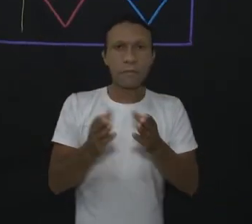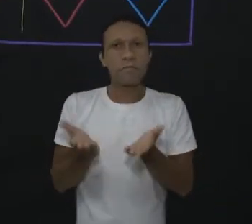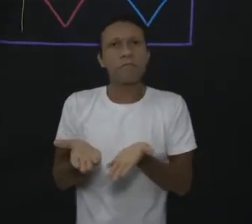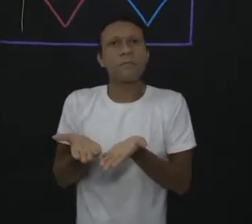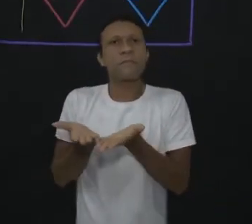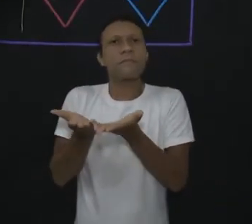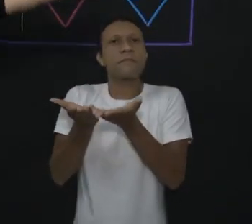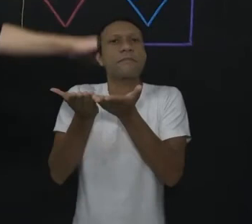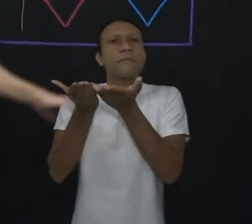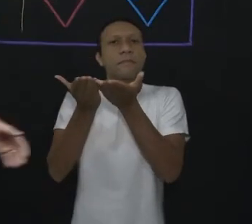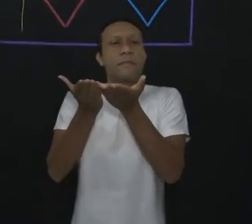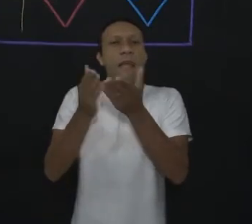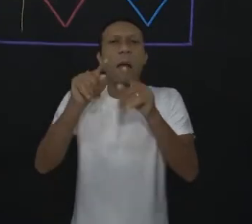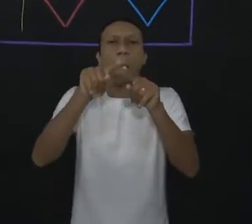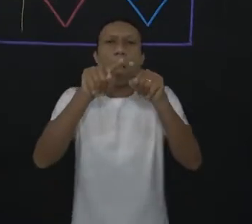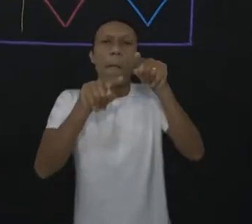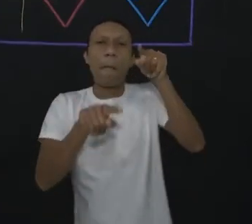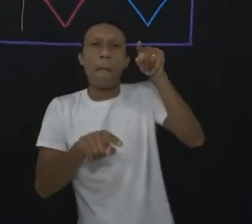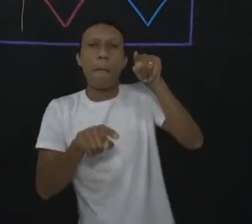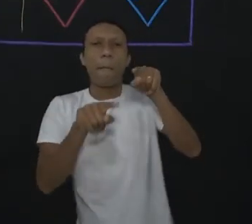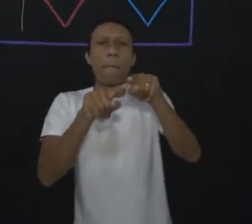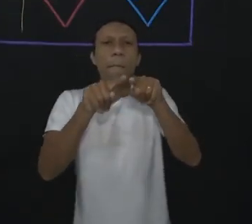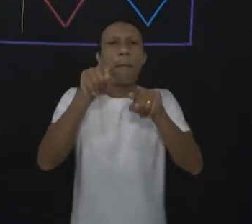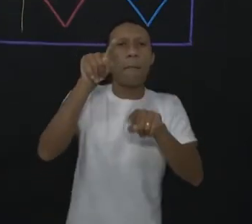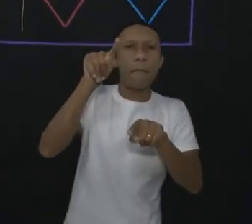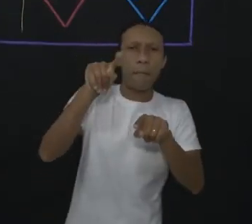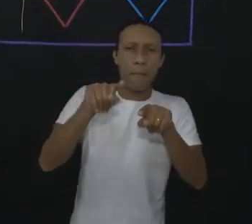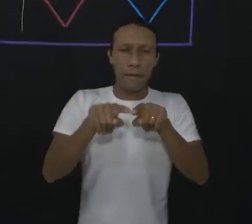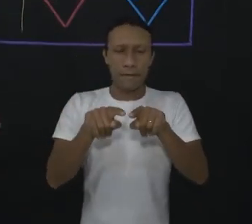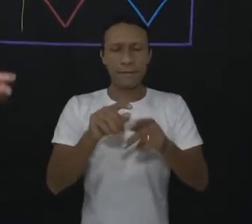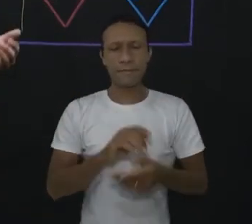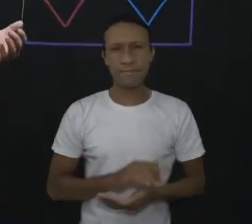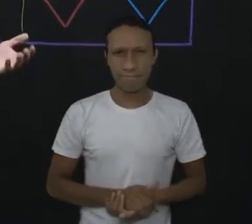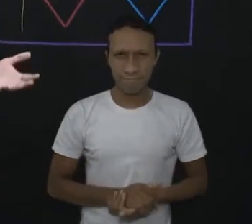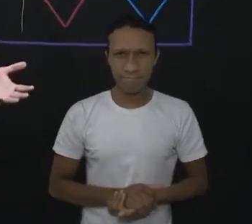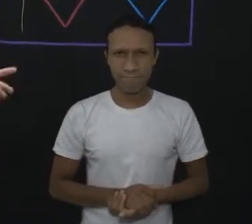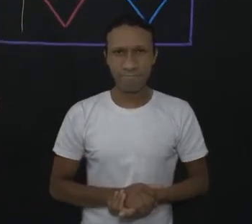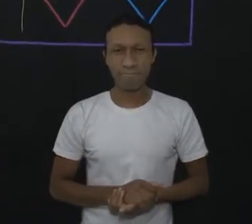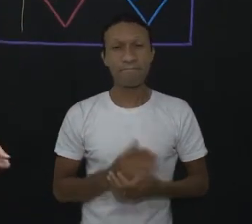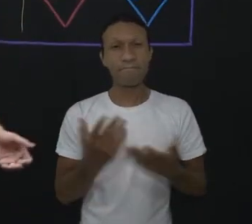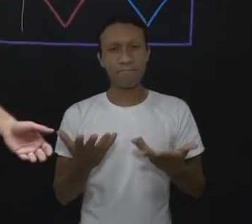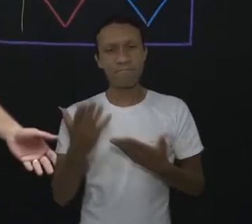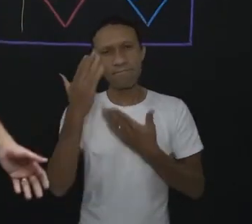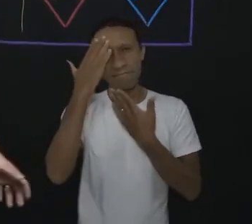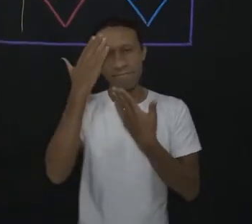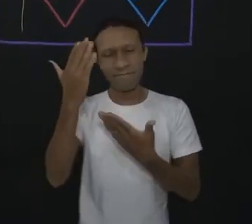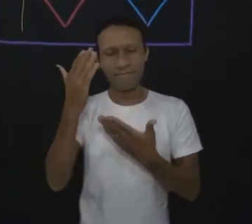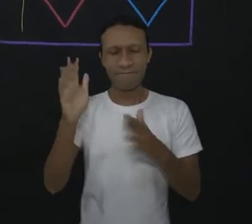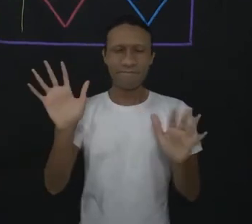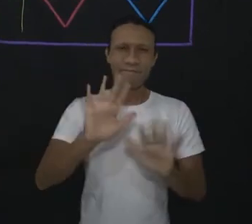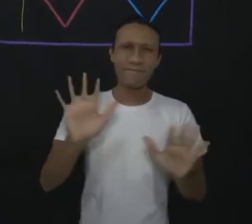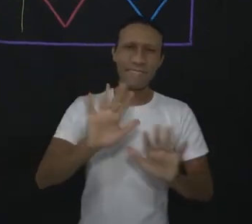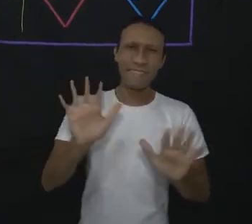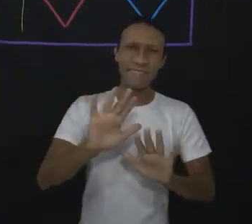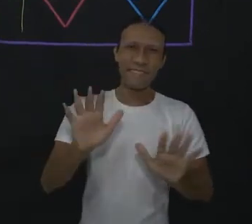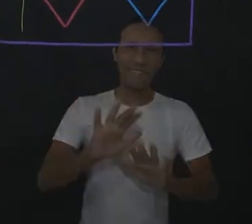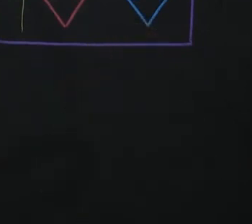proporção, ou elas diminuem em igual proporção. Ok, pessoal? Então, muito obrigado e tchau!